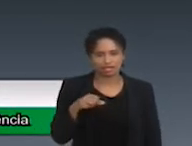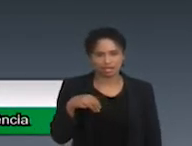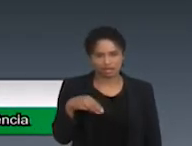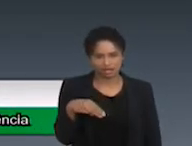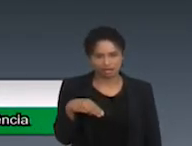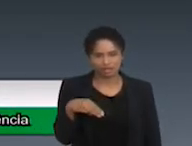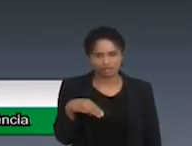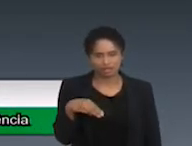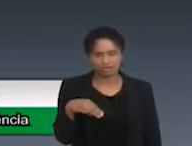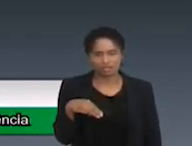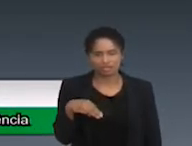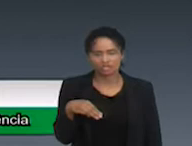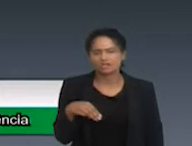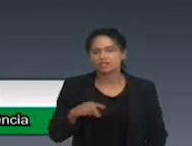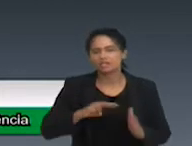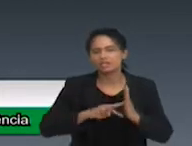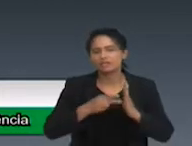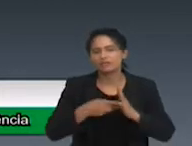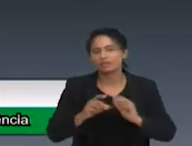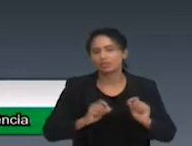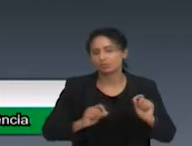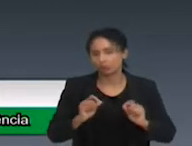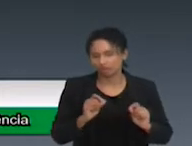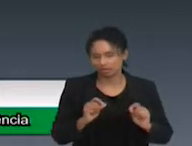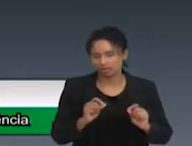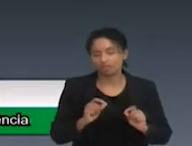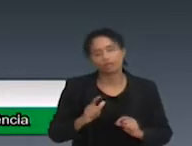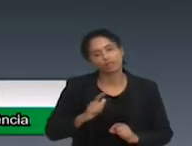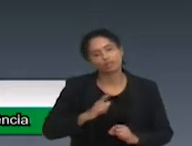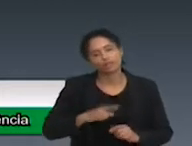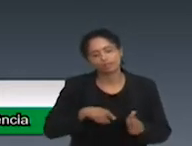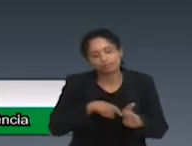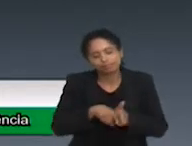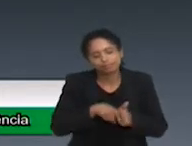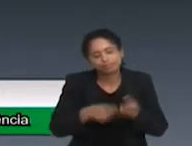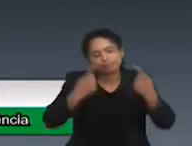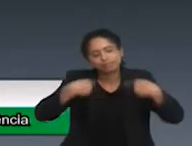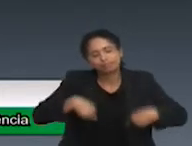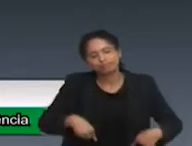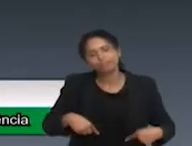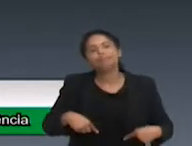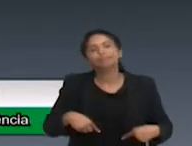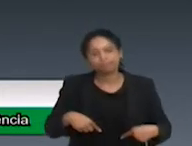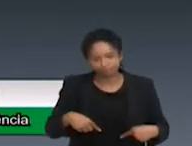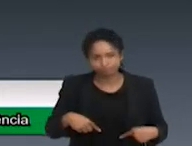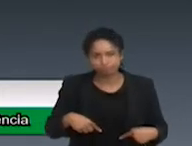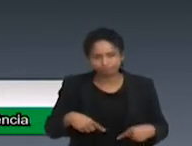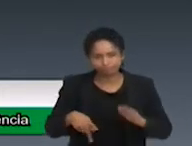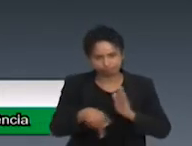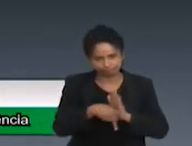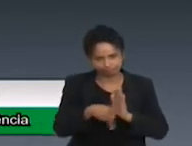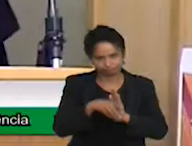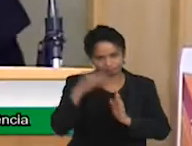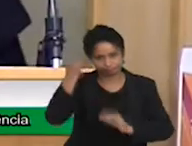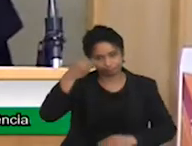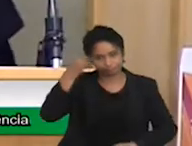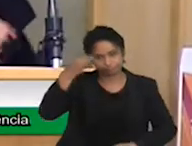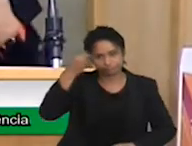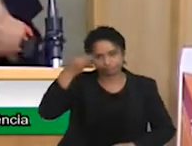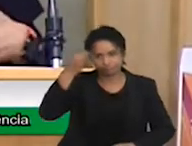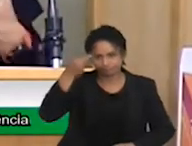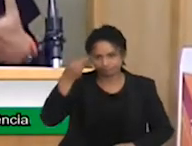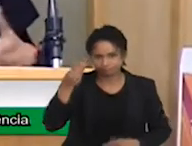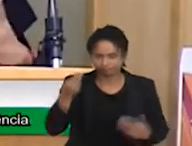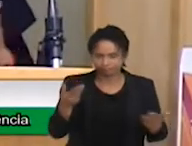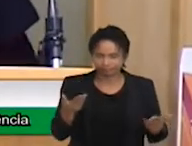Dicionário de Diagnóstico Estatístico em Psiquiatria, que é da Academia Americana de Psiquiatria, que